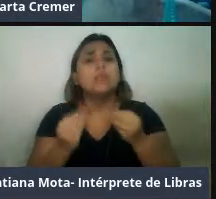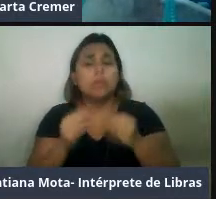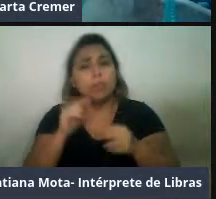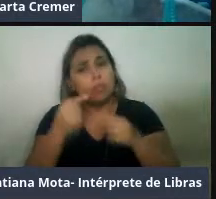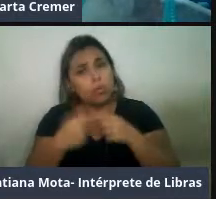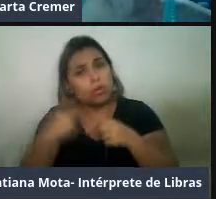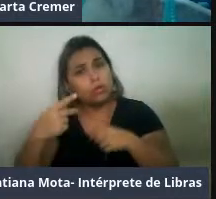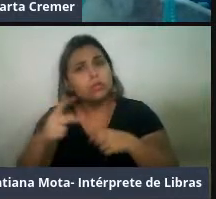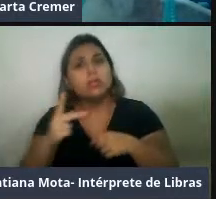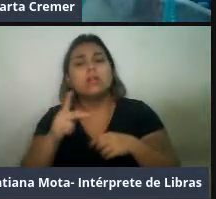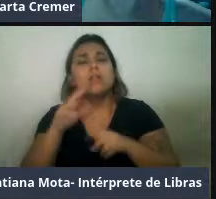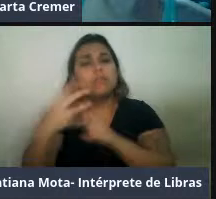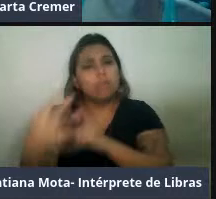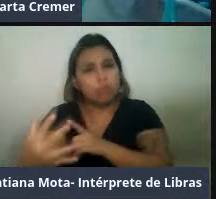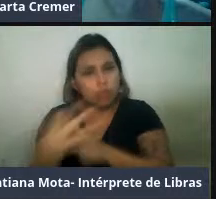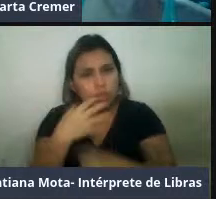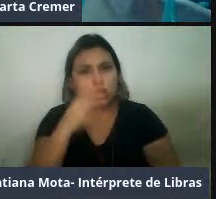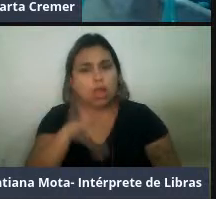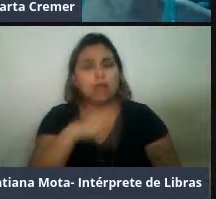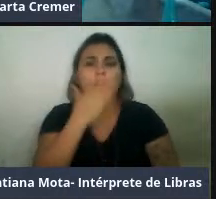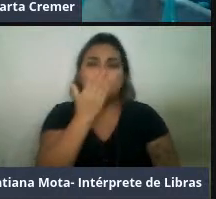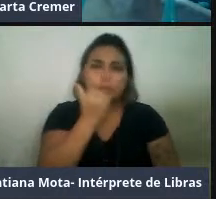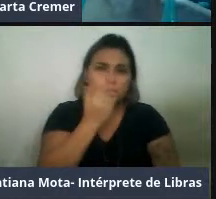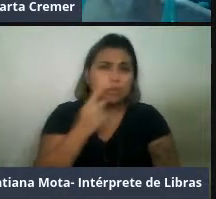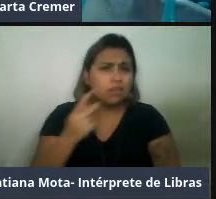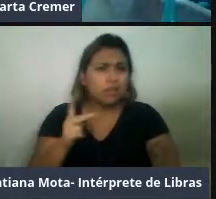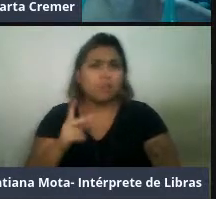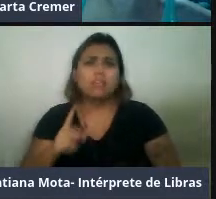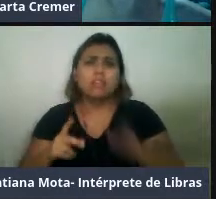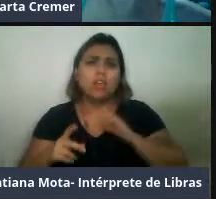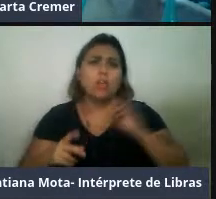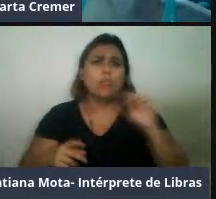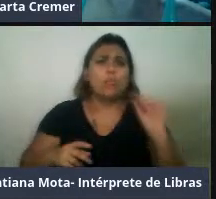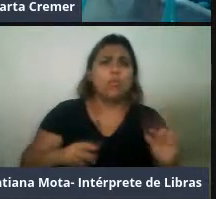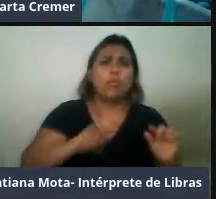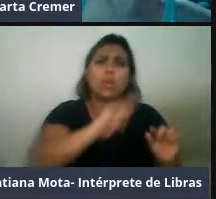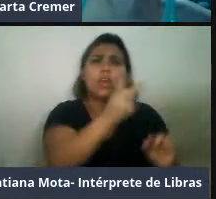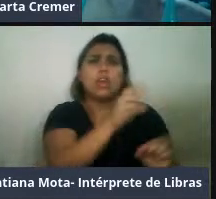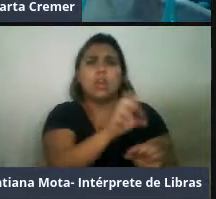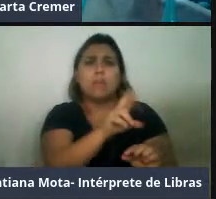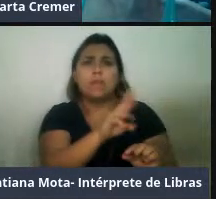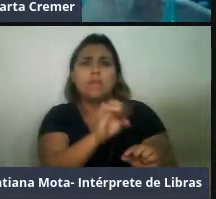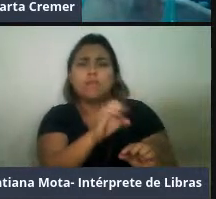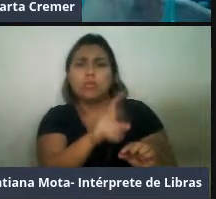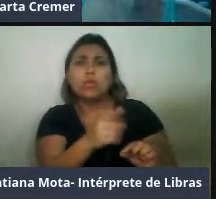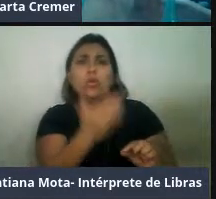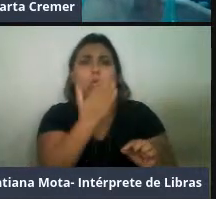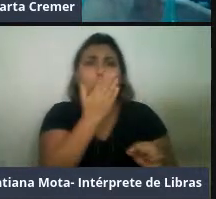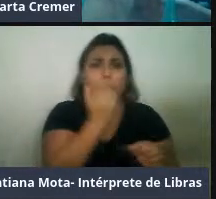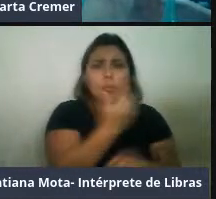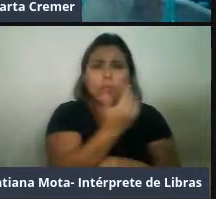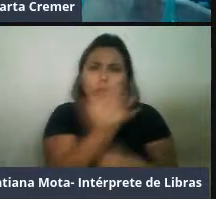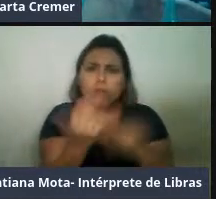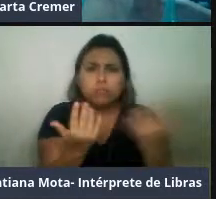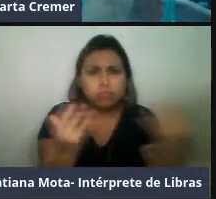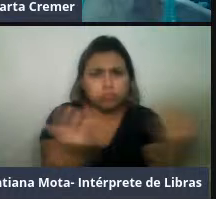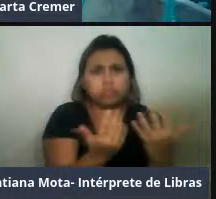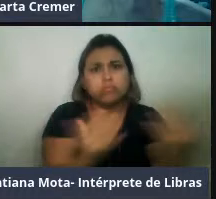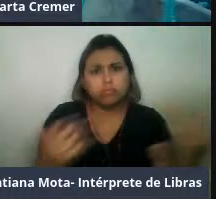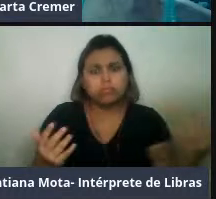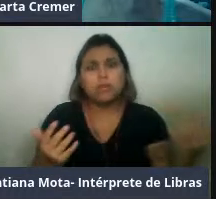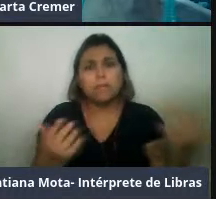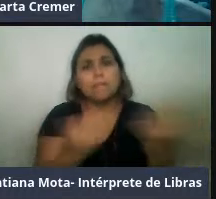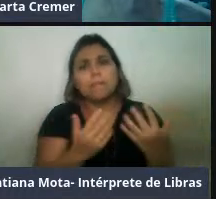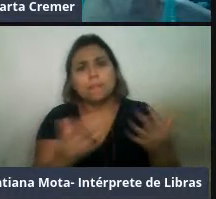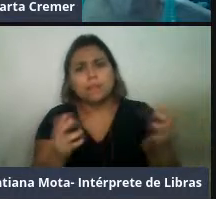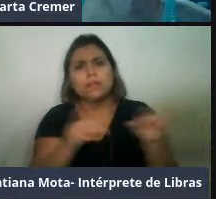entre os pouquíssimos herbívoros que nós temos no ambiente marinho, né, são mamíferos marinhos herbívoros, elas se alimentam, basicamente, de